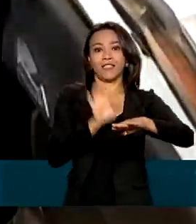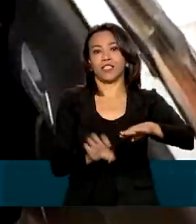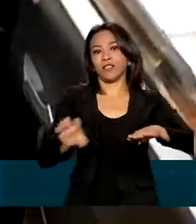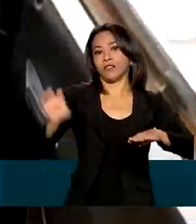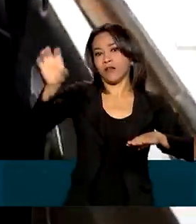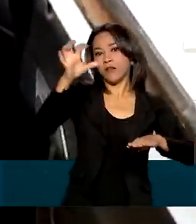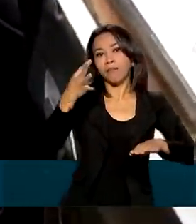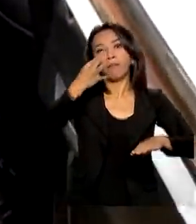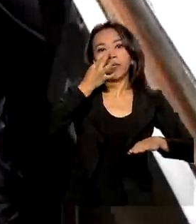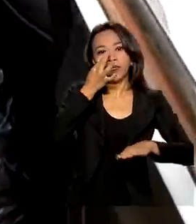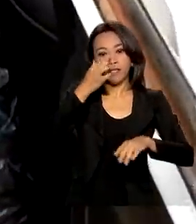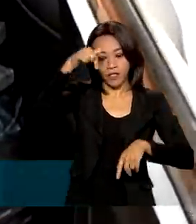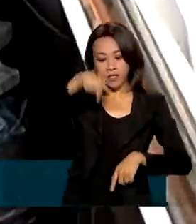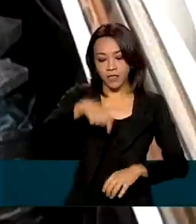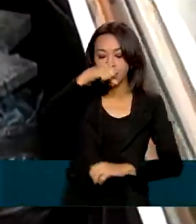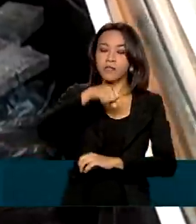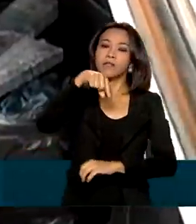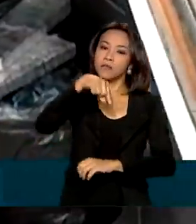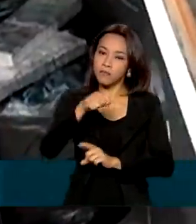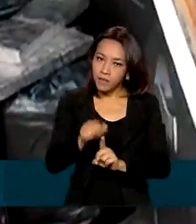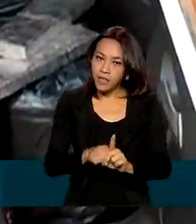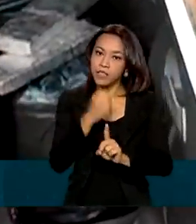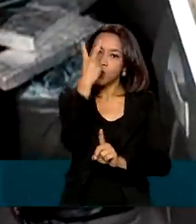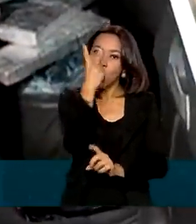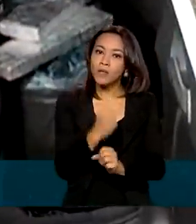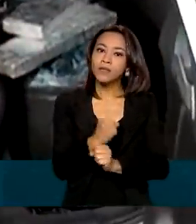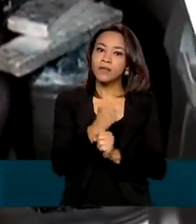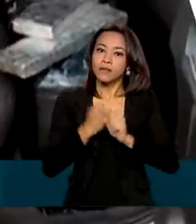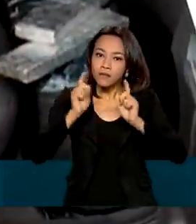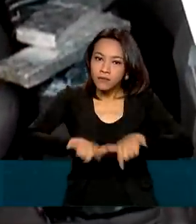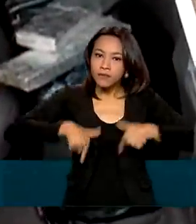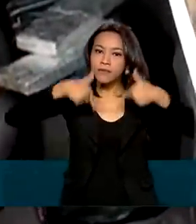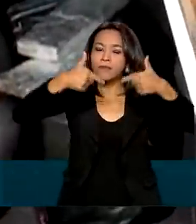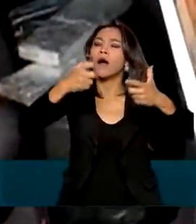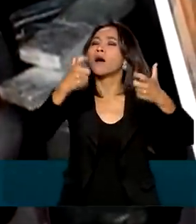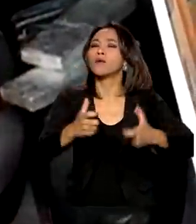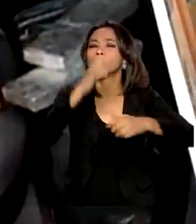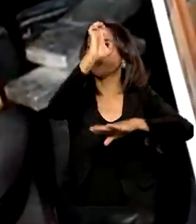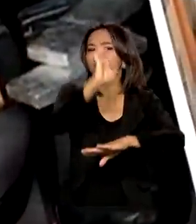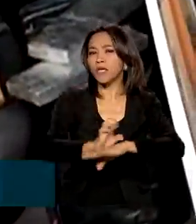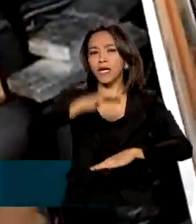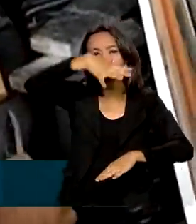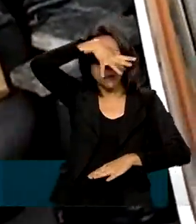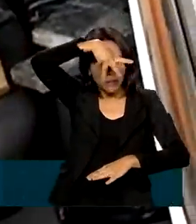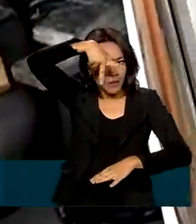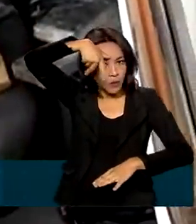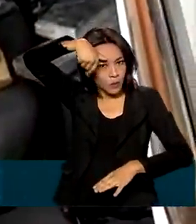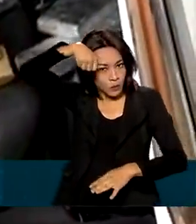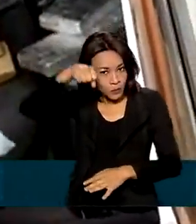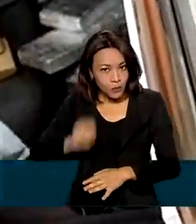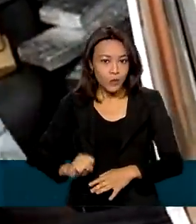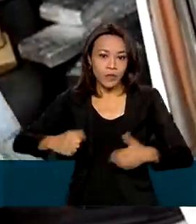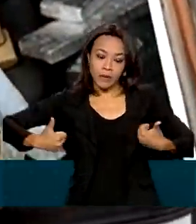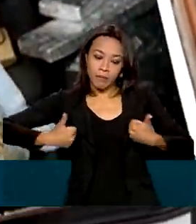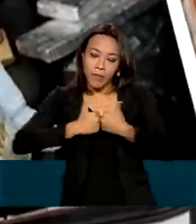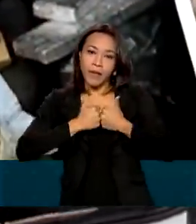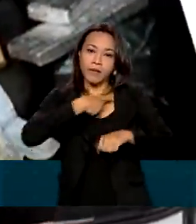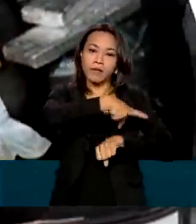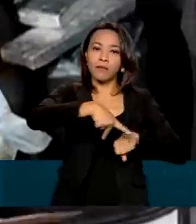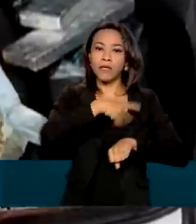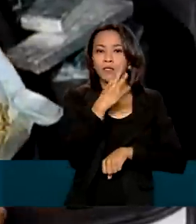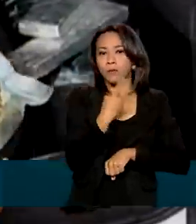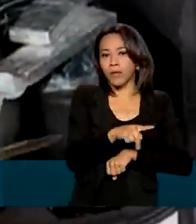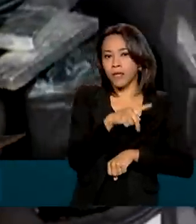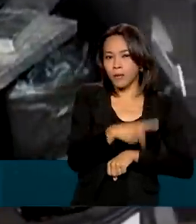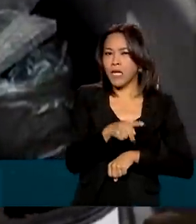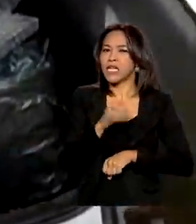e neste mês completou dois anos de atuação no Mato Grosso do Sul, estado que faz fronteira com o Paraguai, No período,